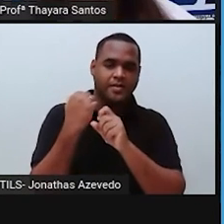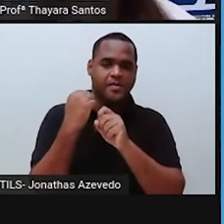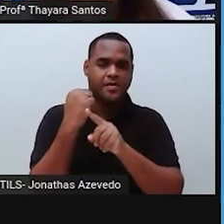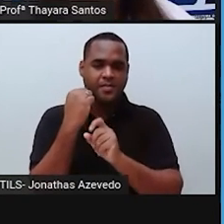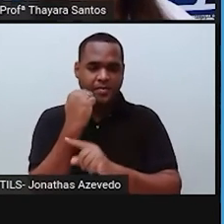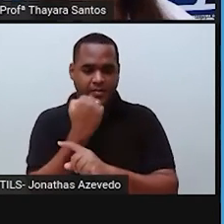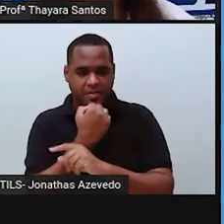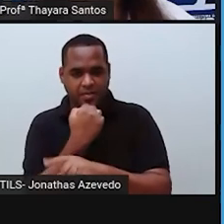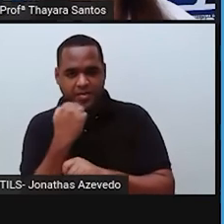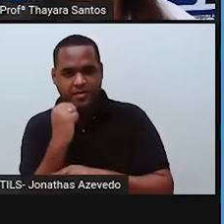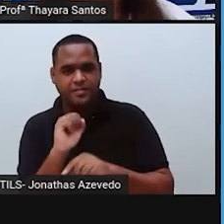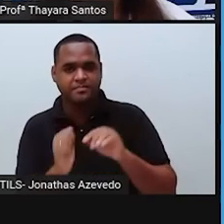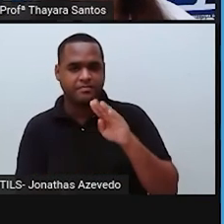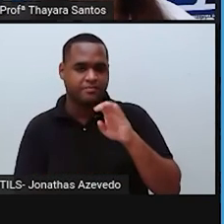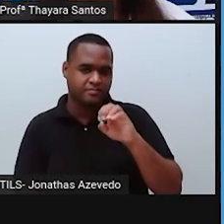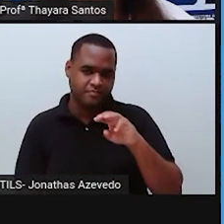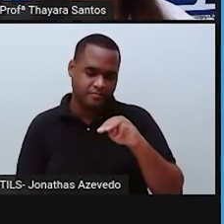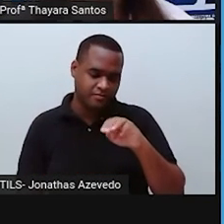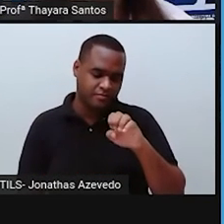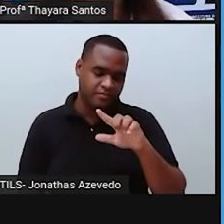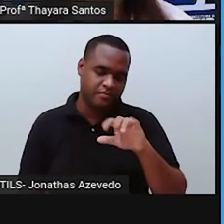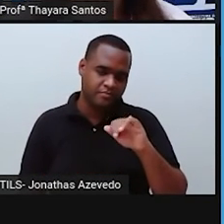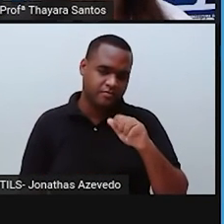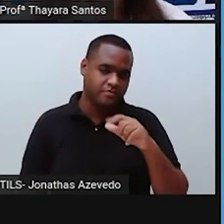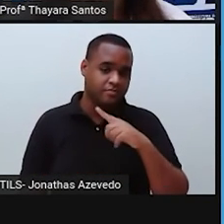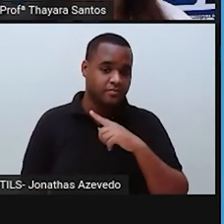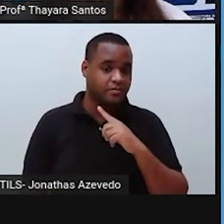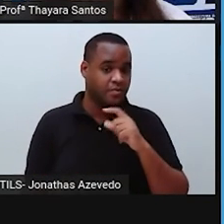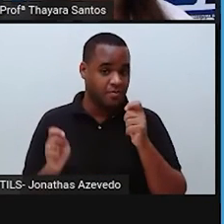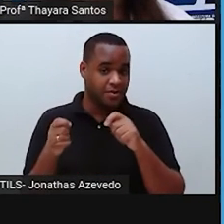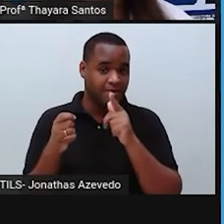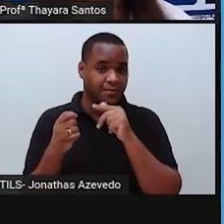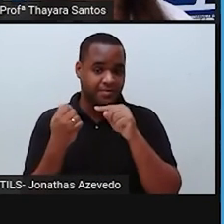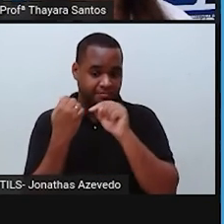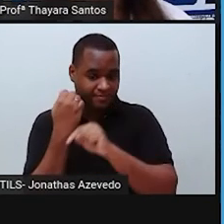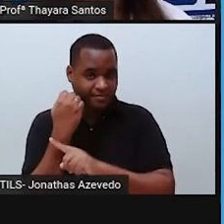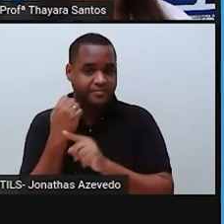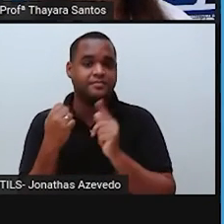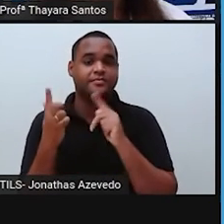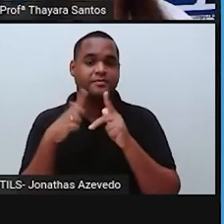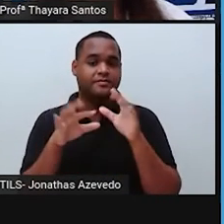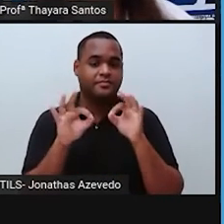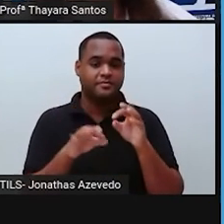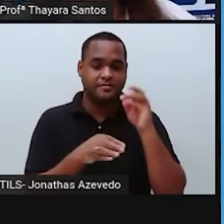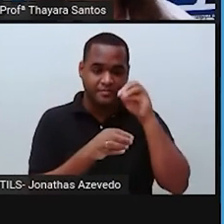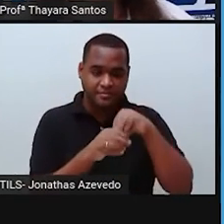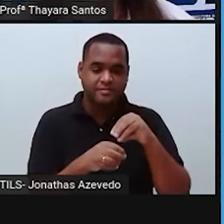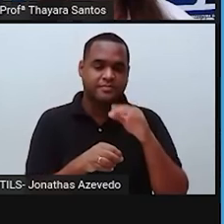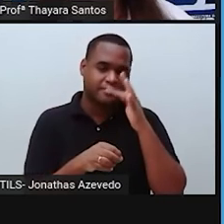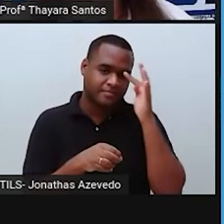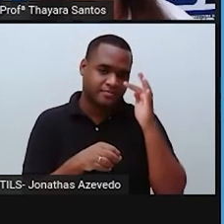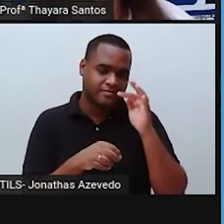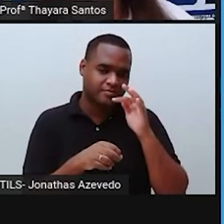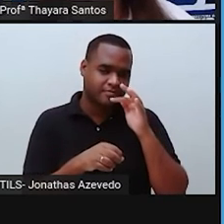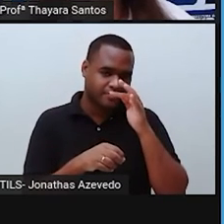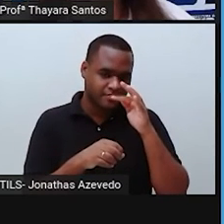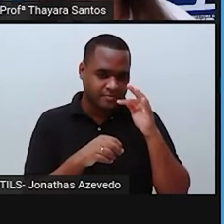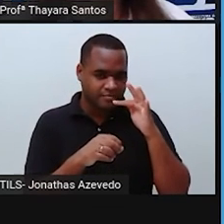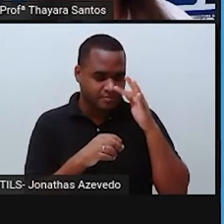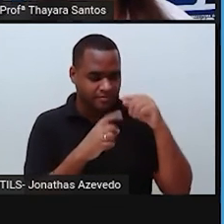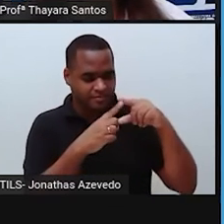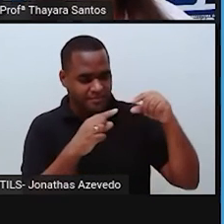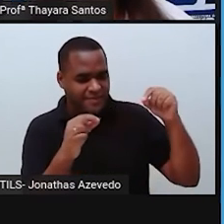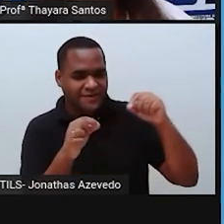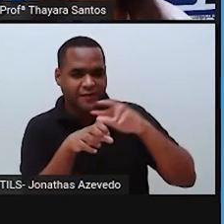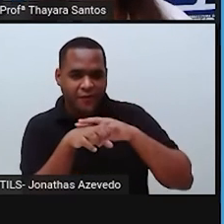bromélias, porque a bromélia também consegue reservar uma quantidade de água aqui dentro das folhas dela. E, além disso, a gente tem a